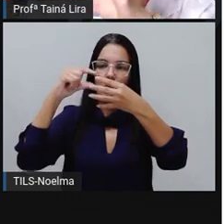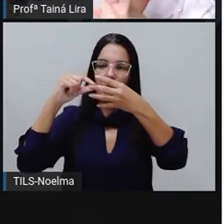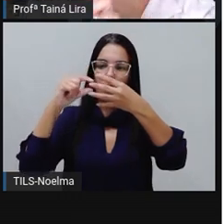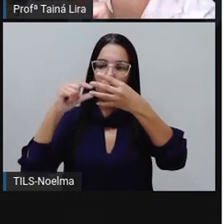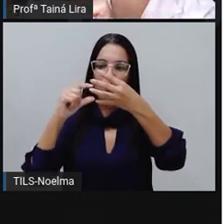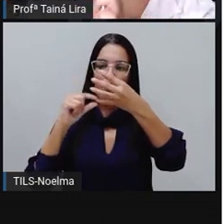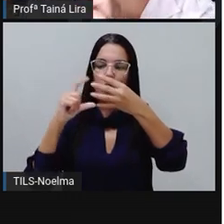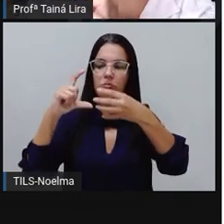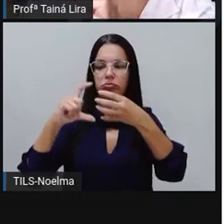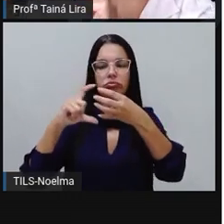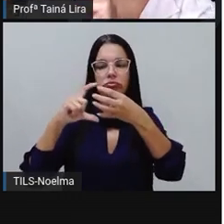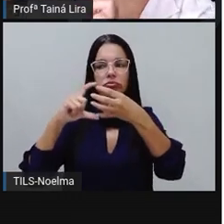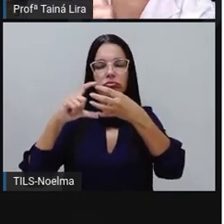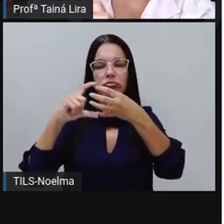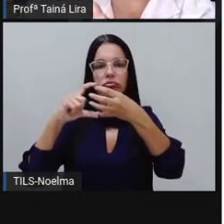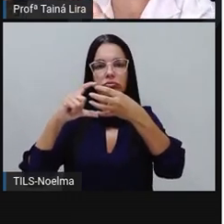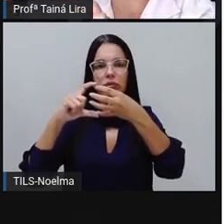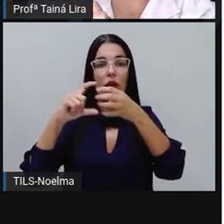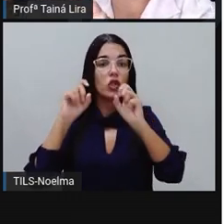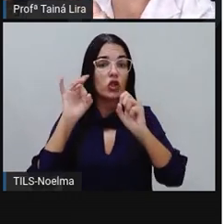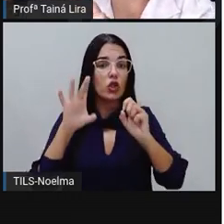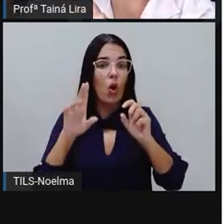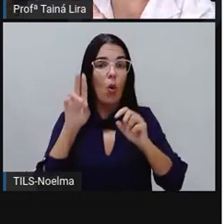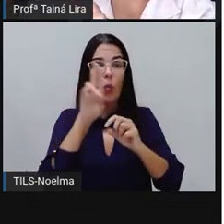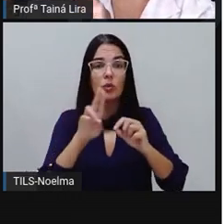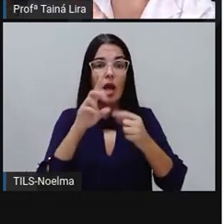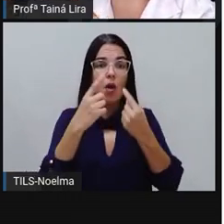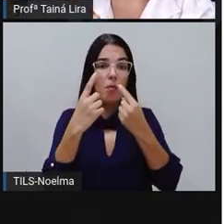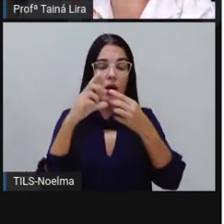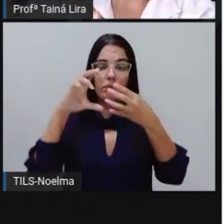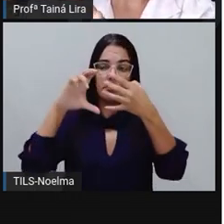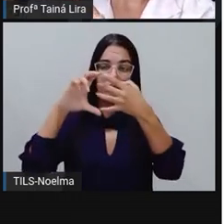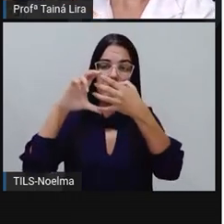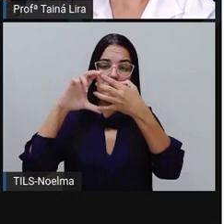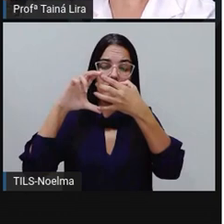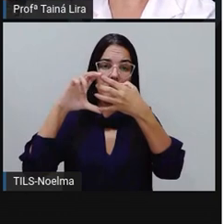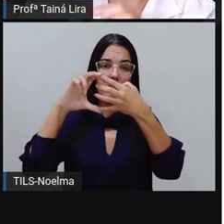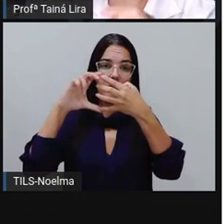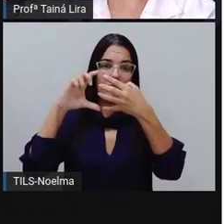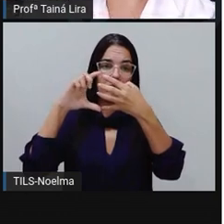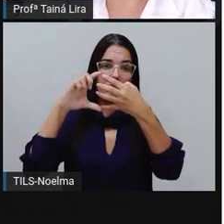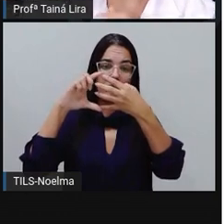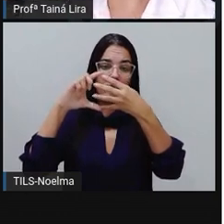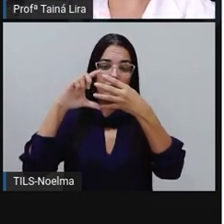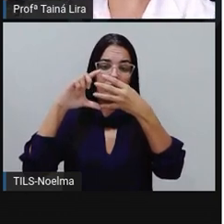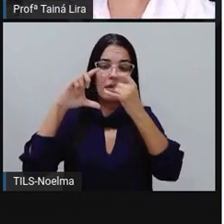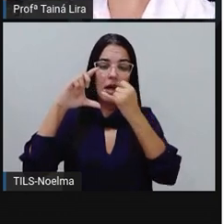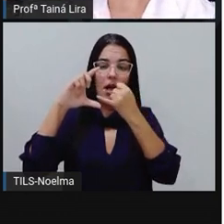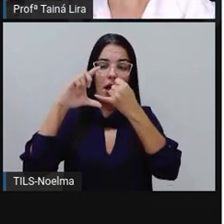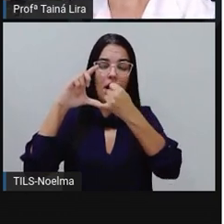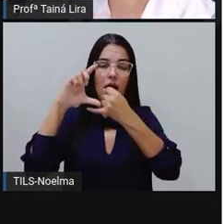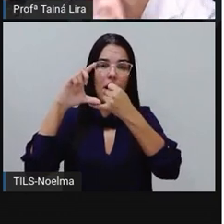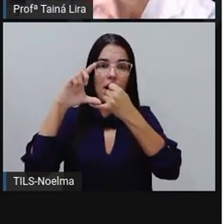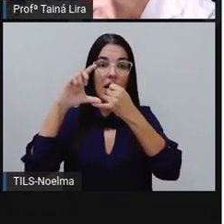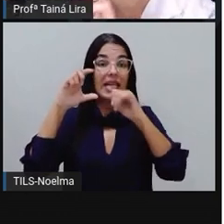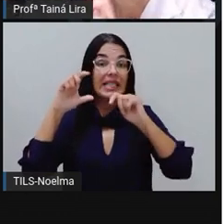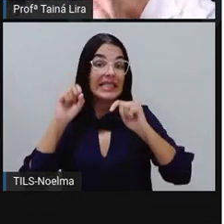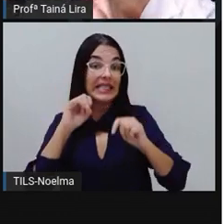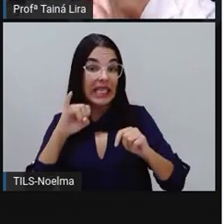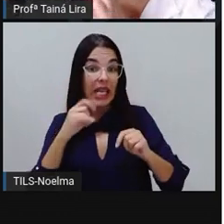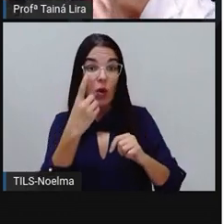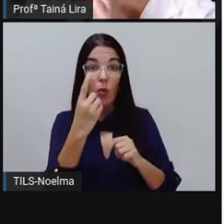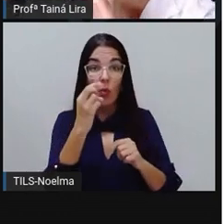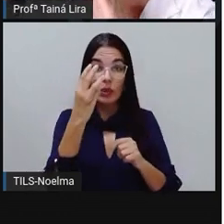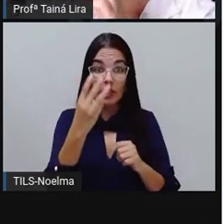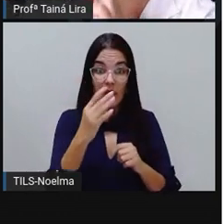eu dividi em quatro e eu vou usar só uma parte aqui, tá certo? É um terço de xícara. Então, a mesma